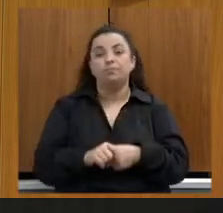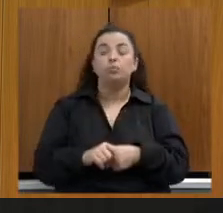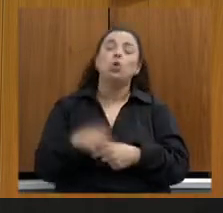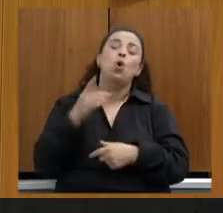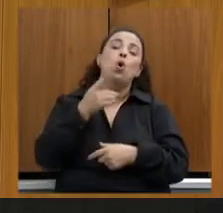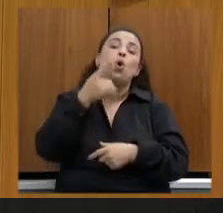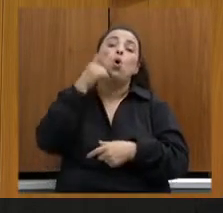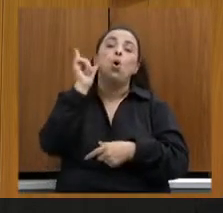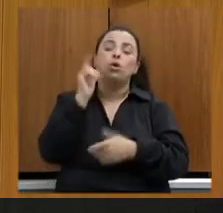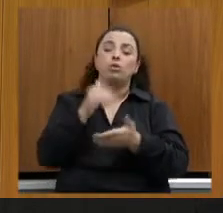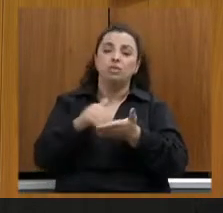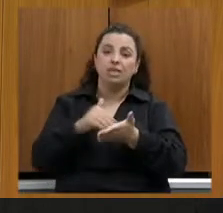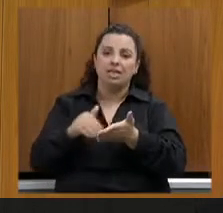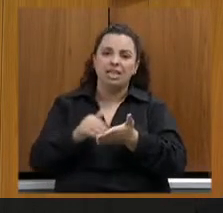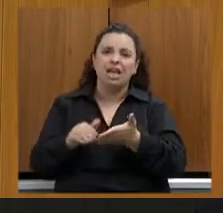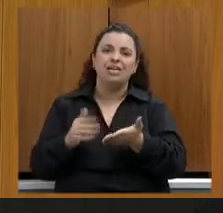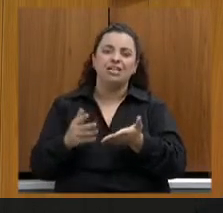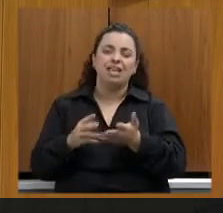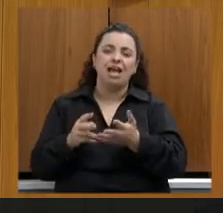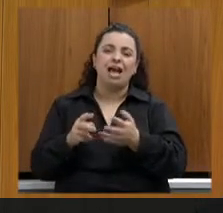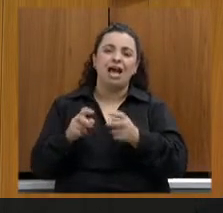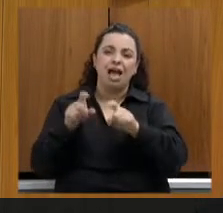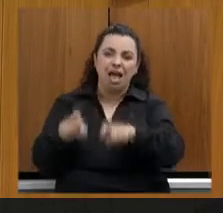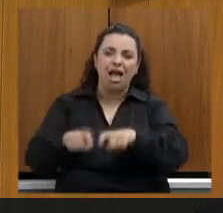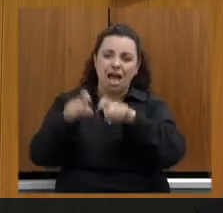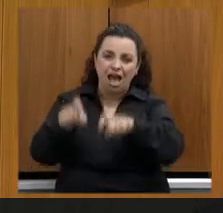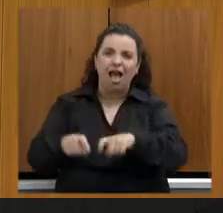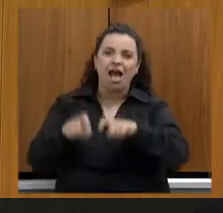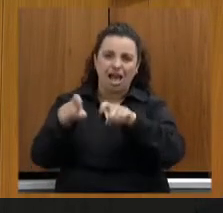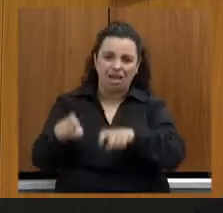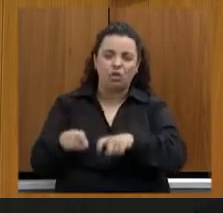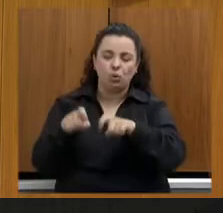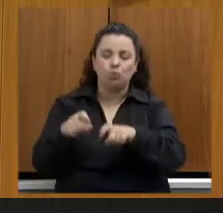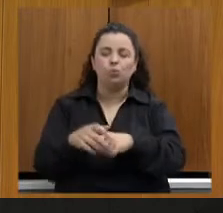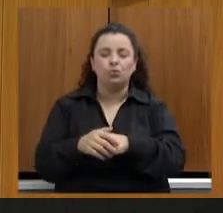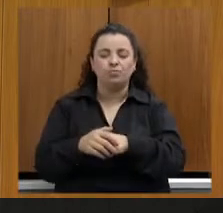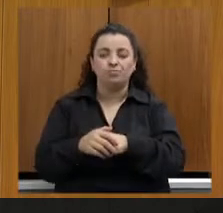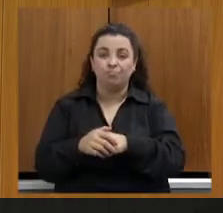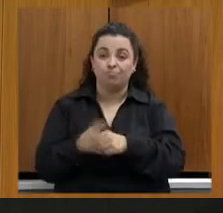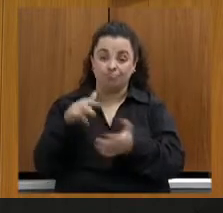e nós falamos muito do circuito, o nosso queijo, hoje ele está muito